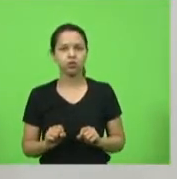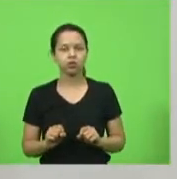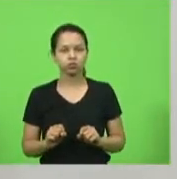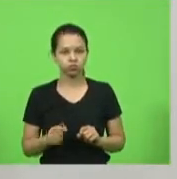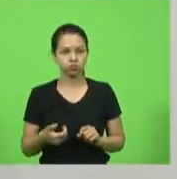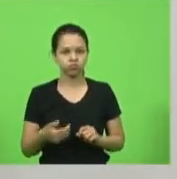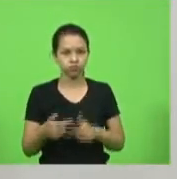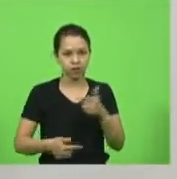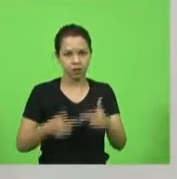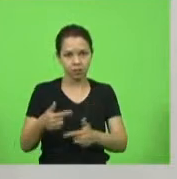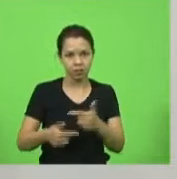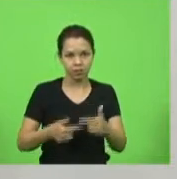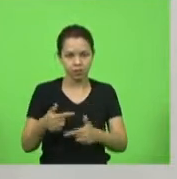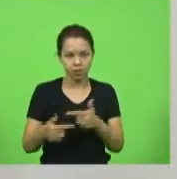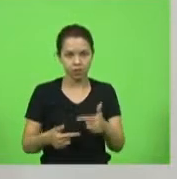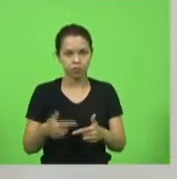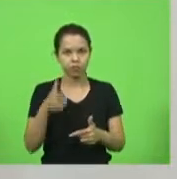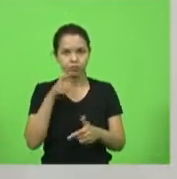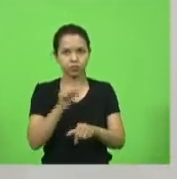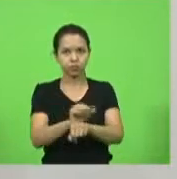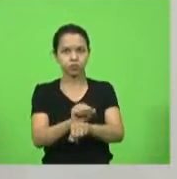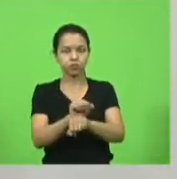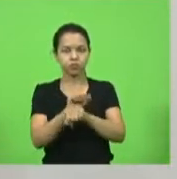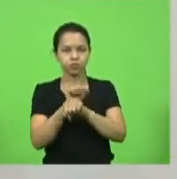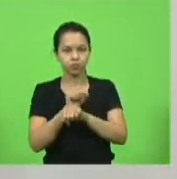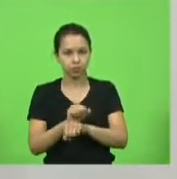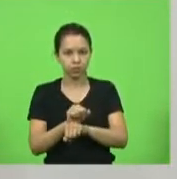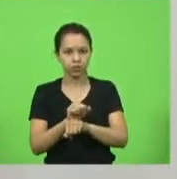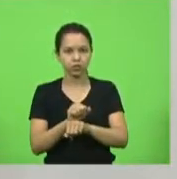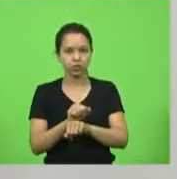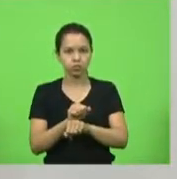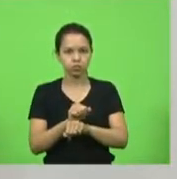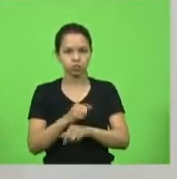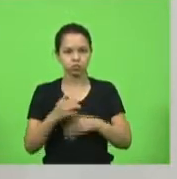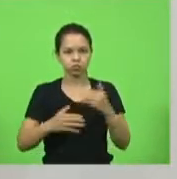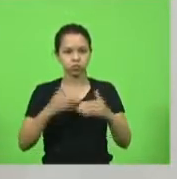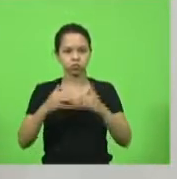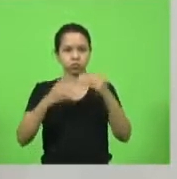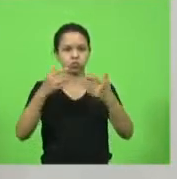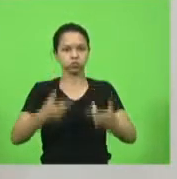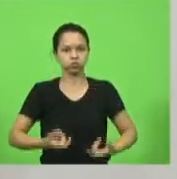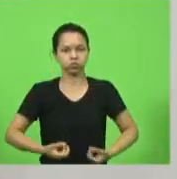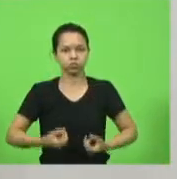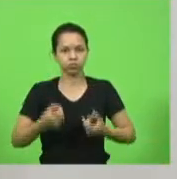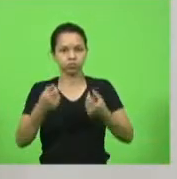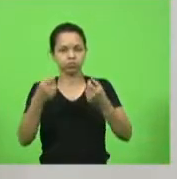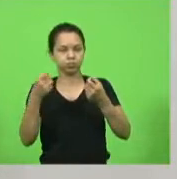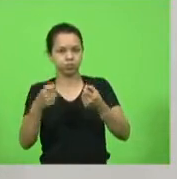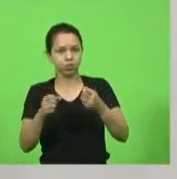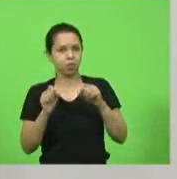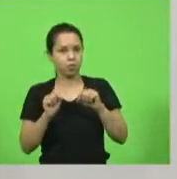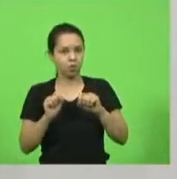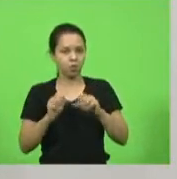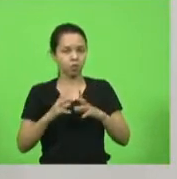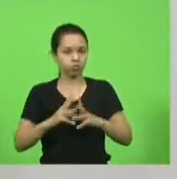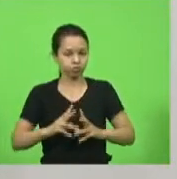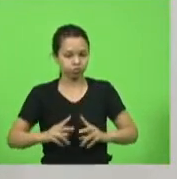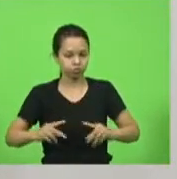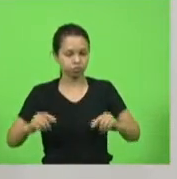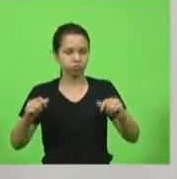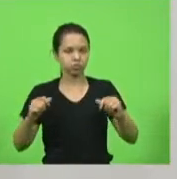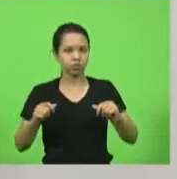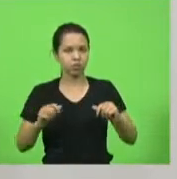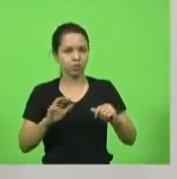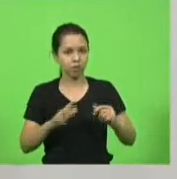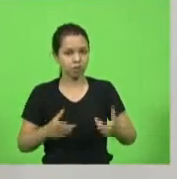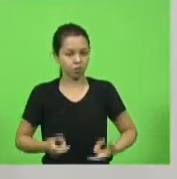para poder suspender o o avançar da doença e ele possa se curar mas o câncer não